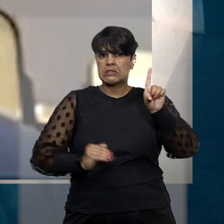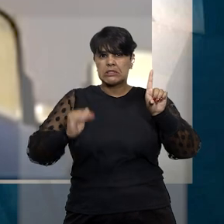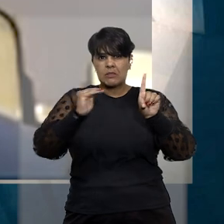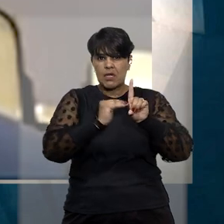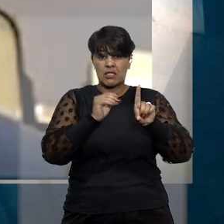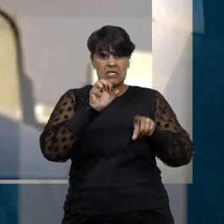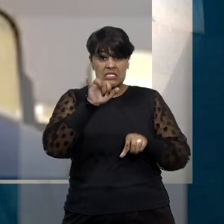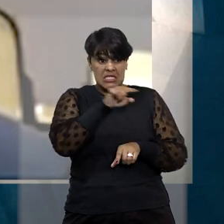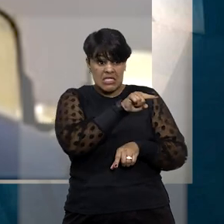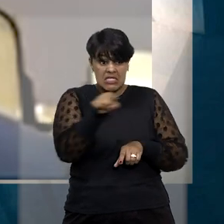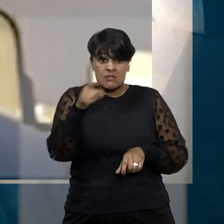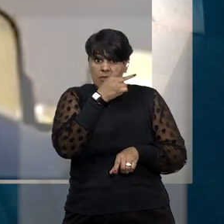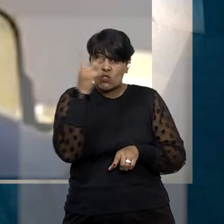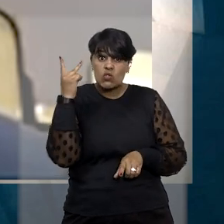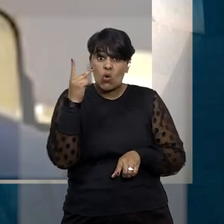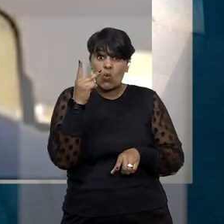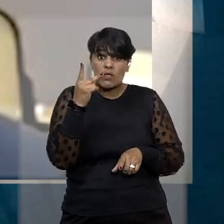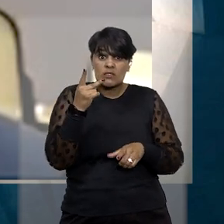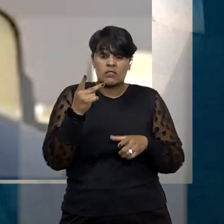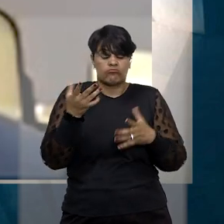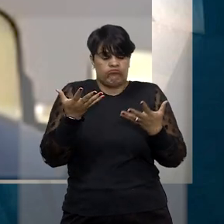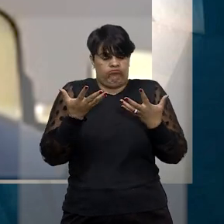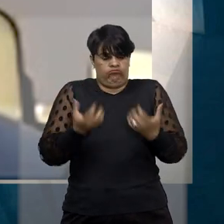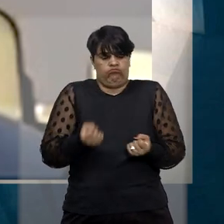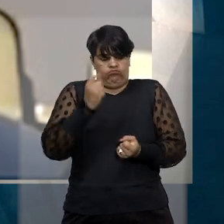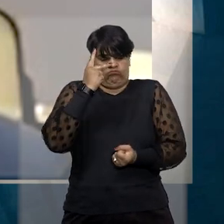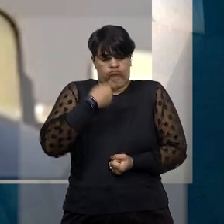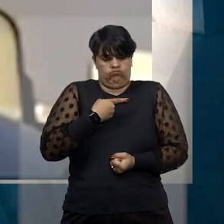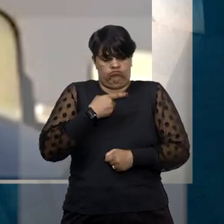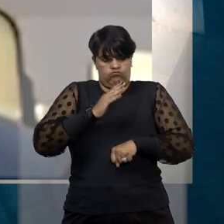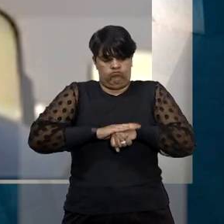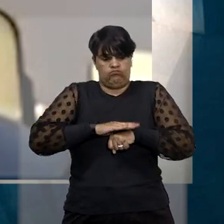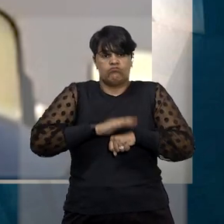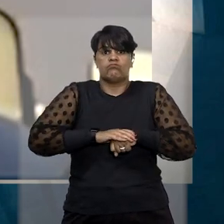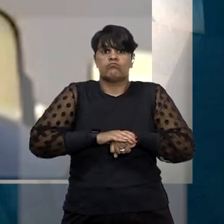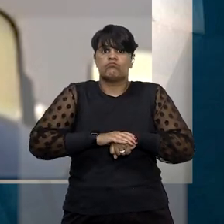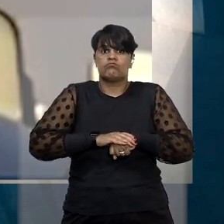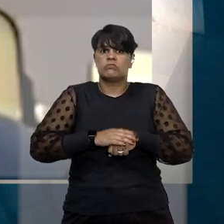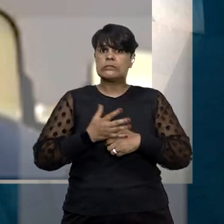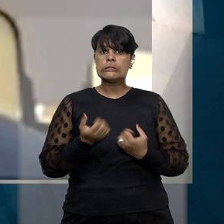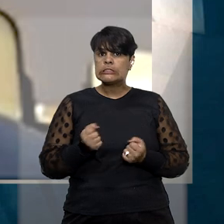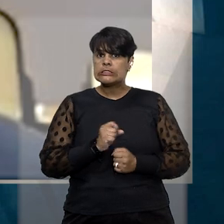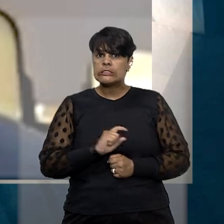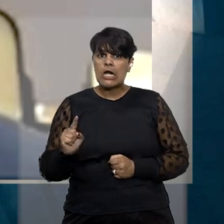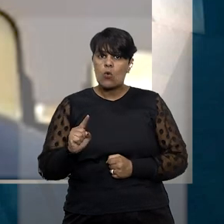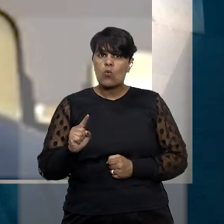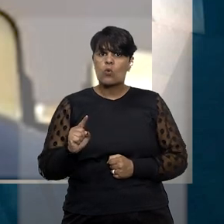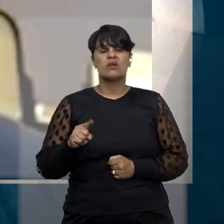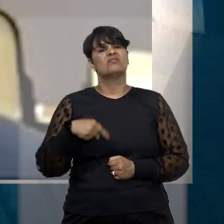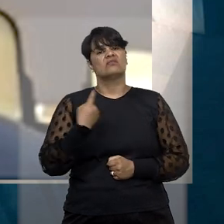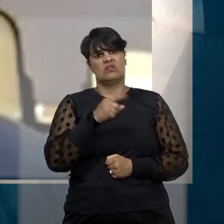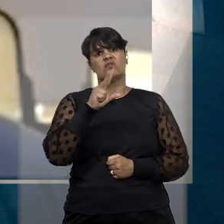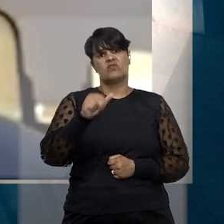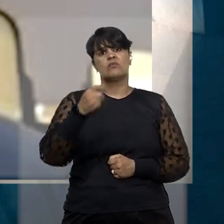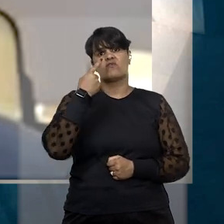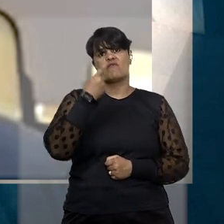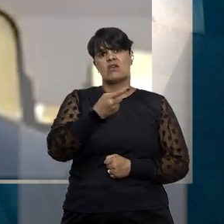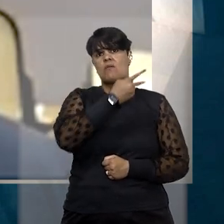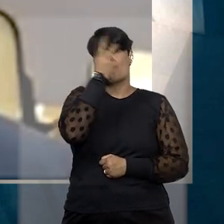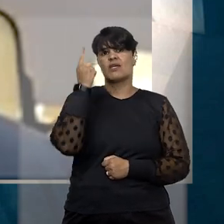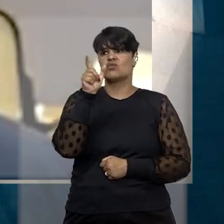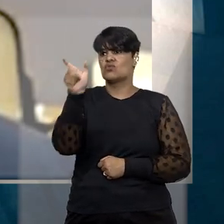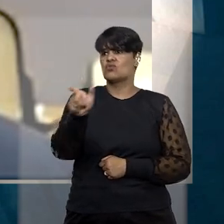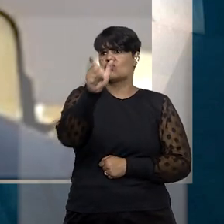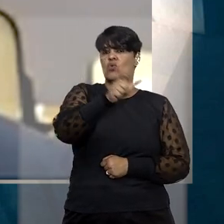do seu caso como um caso singular, nós continuaremos a ver pessoas sendo